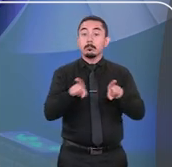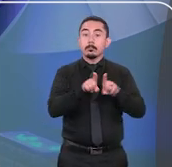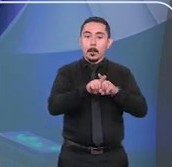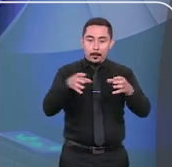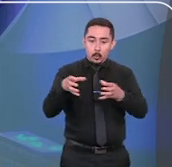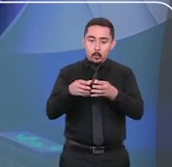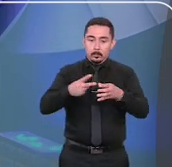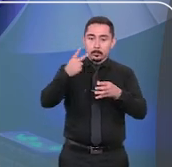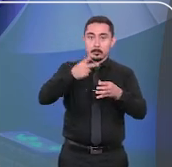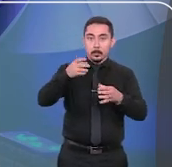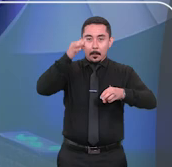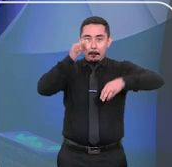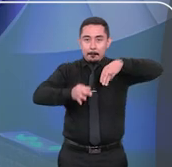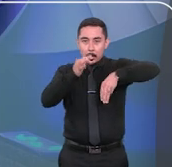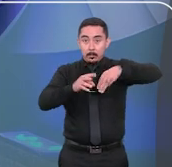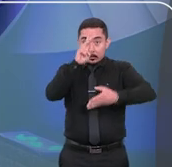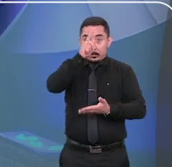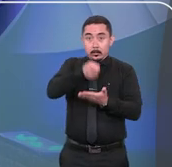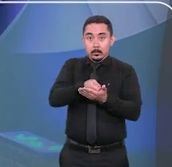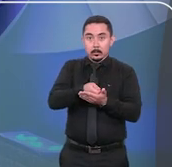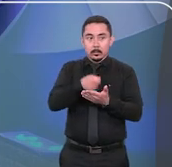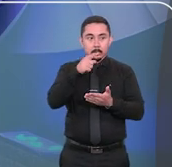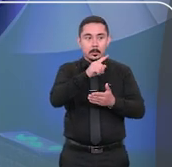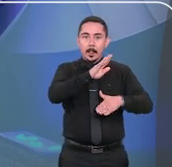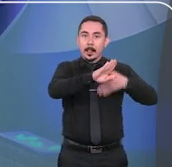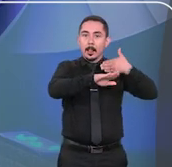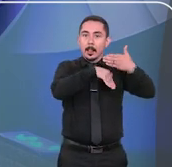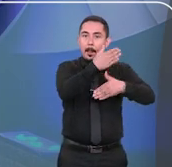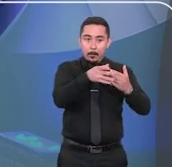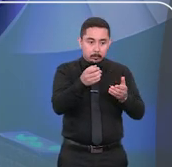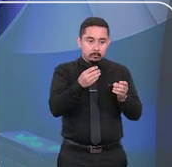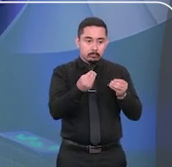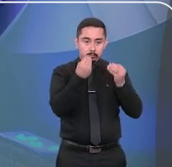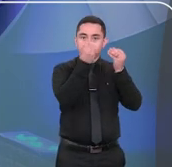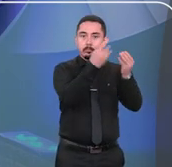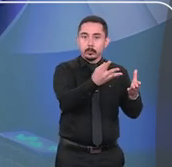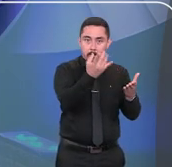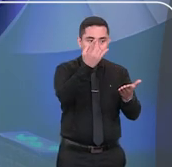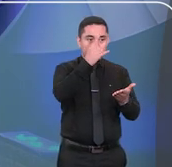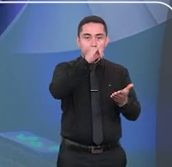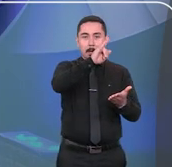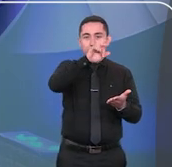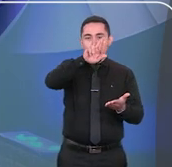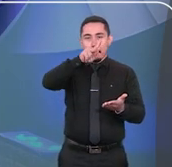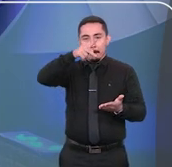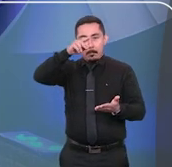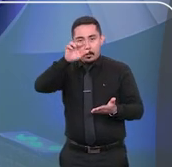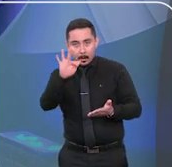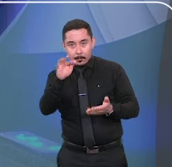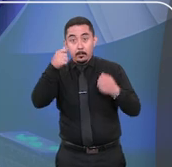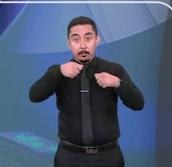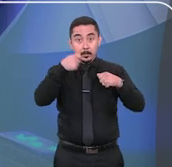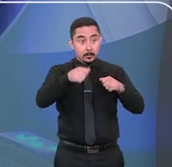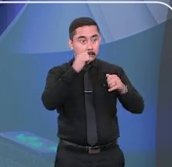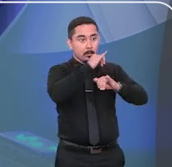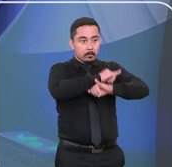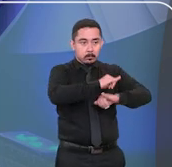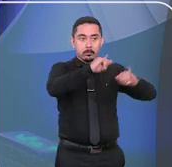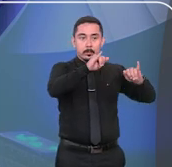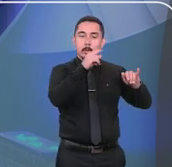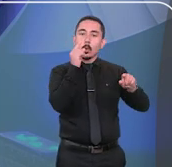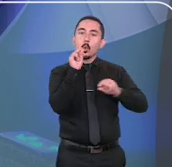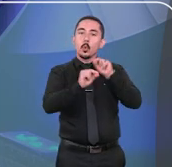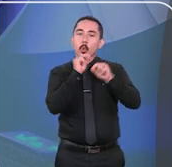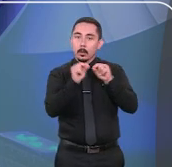Já na segunda turma, os ministros decidiram que, após o prazo de entrega da Declaração de Imposto de Renda, as retificações devem